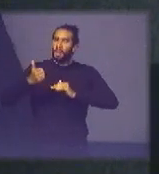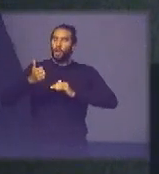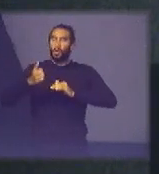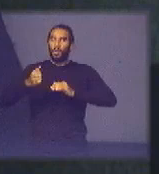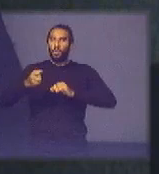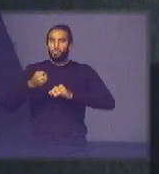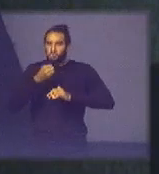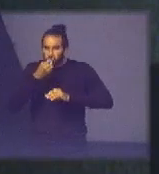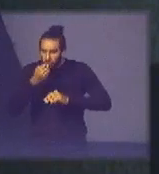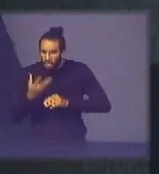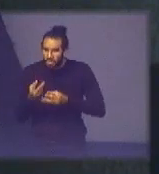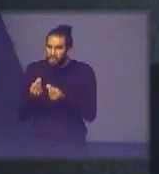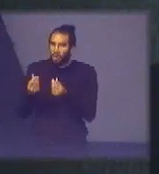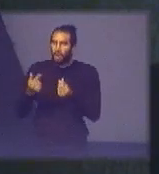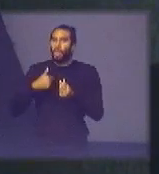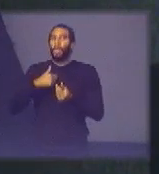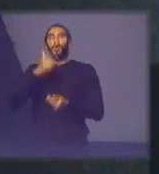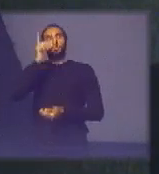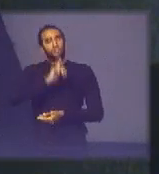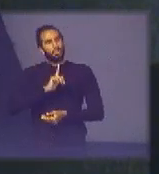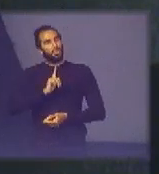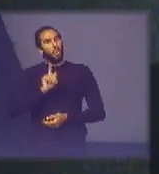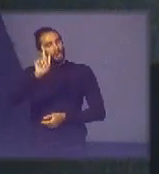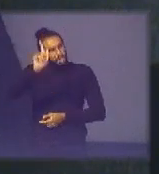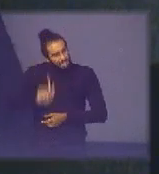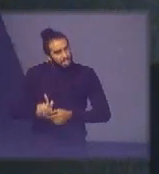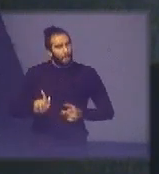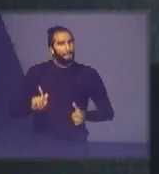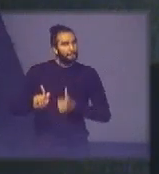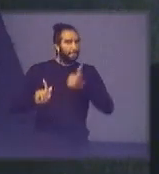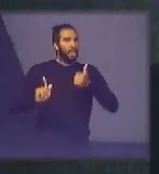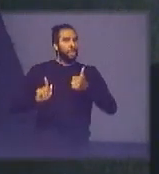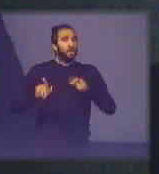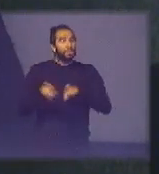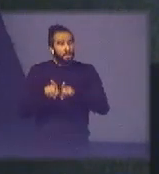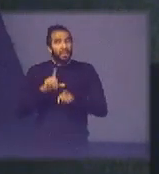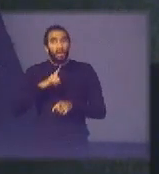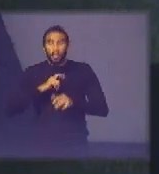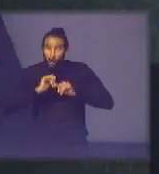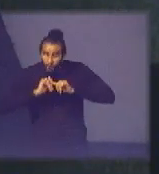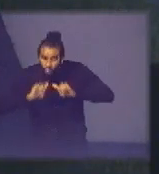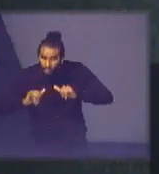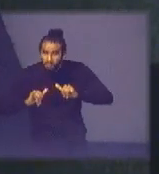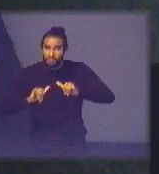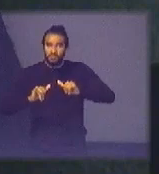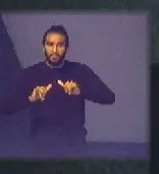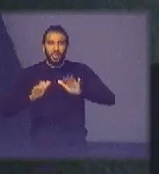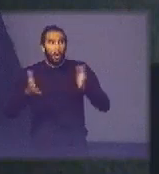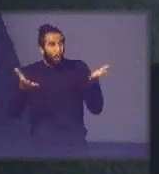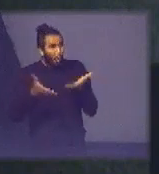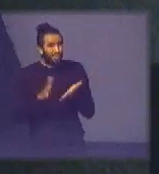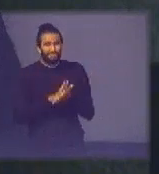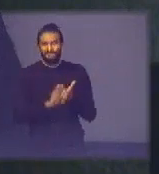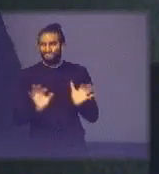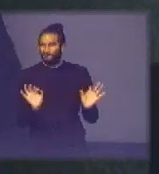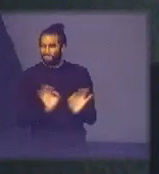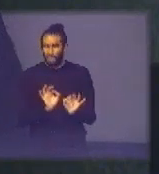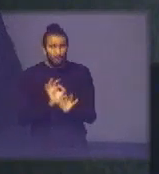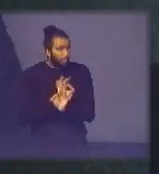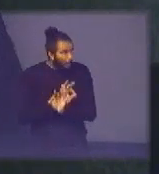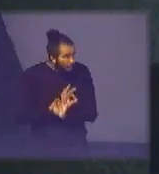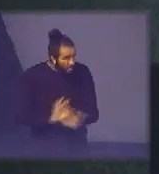sustentabilidade eu vou conseguir ter gestão e eu vou conseguir ter dados para isso e hoje eu não consigo nada nada nada nada